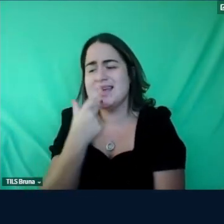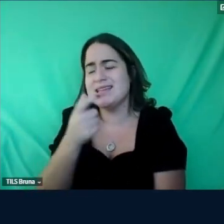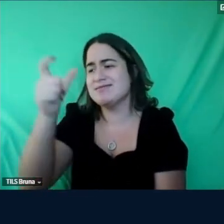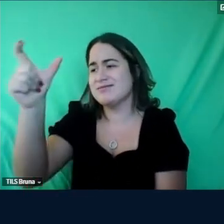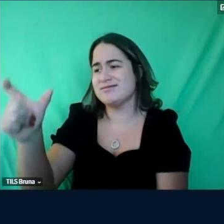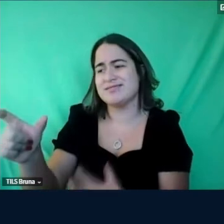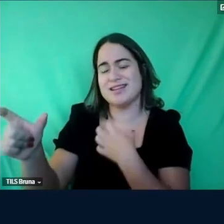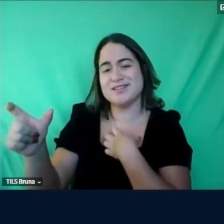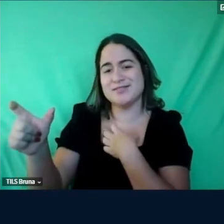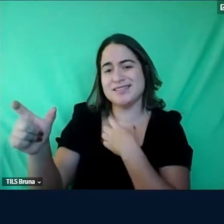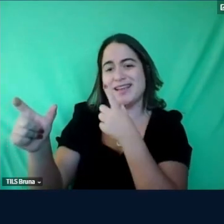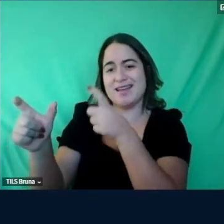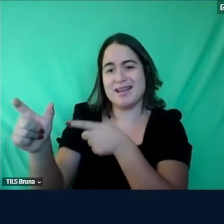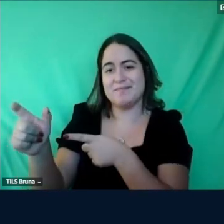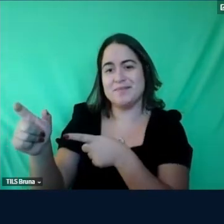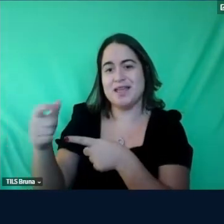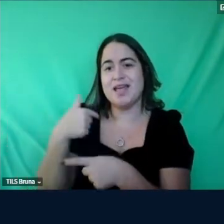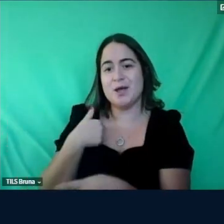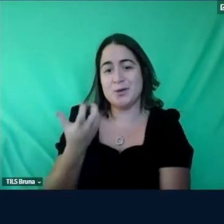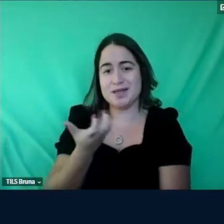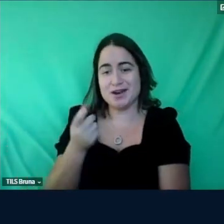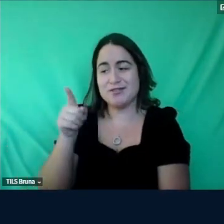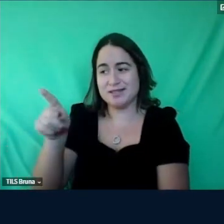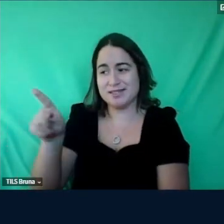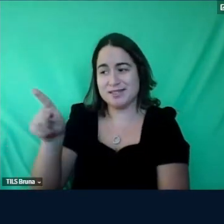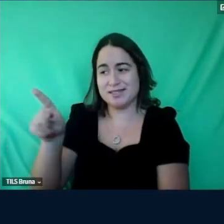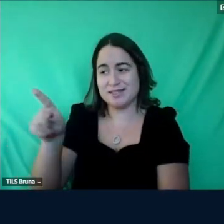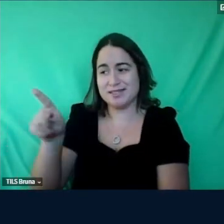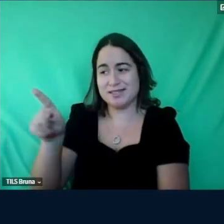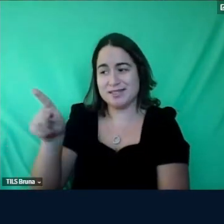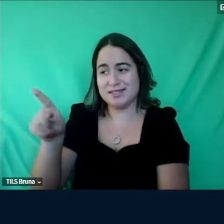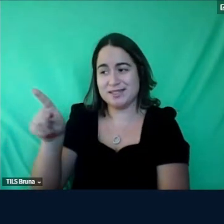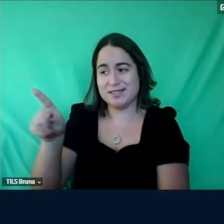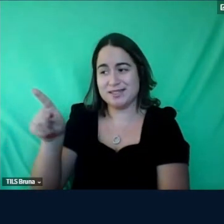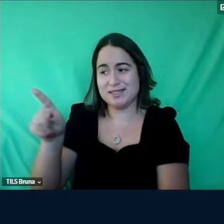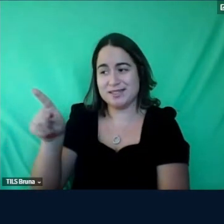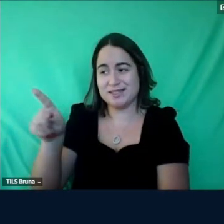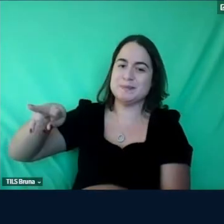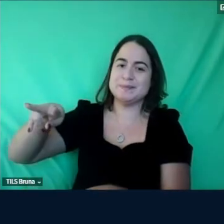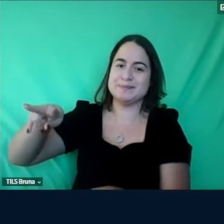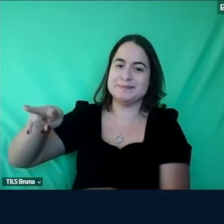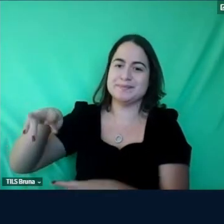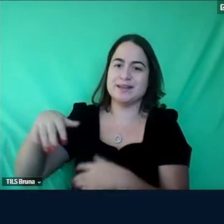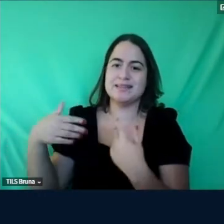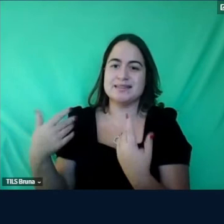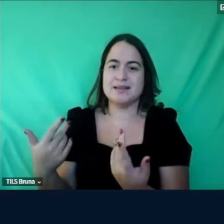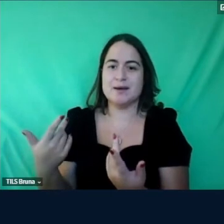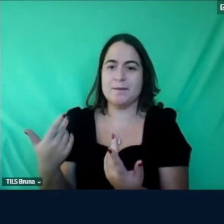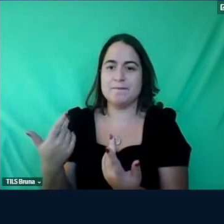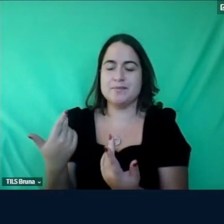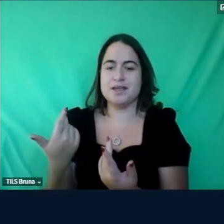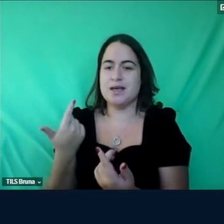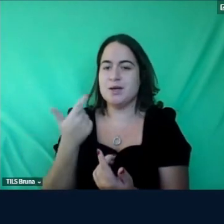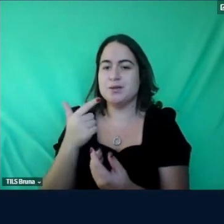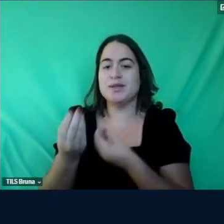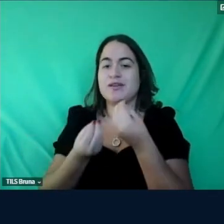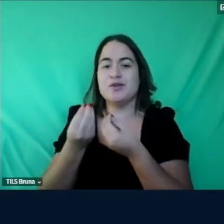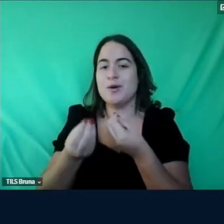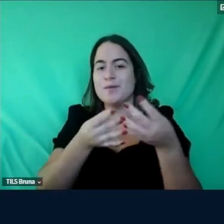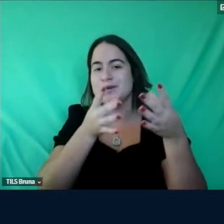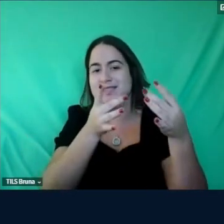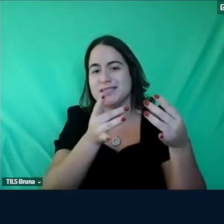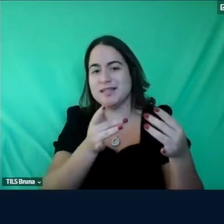eu gostaria que você se visse com os meus óculos né e não deu para eu descrever tudo que eu vivi